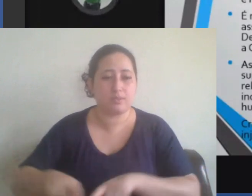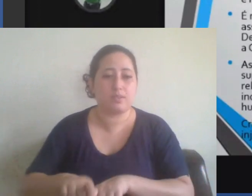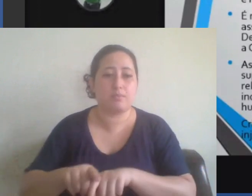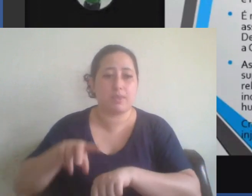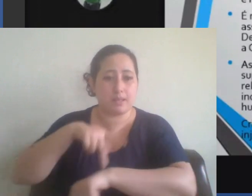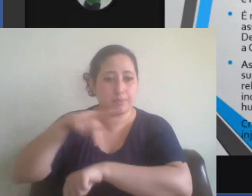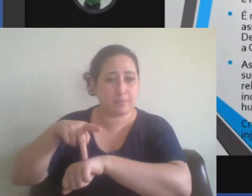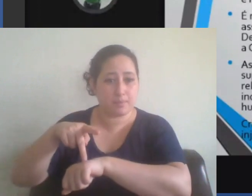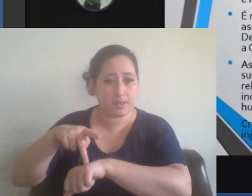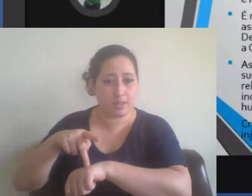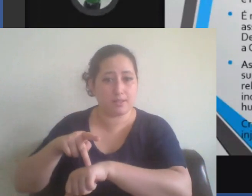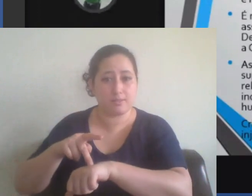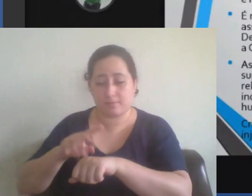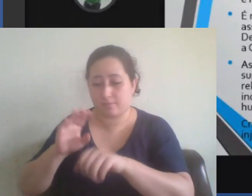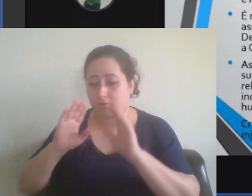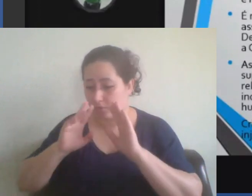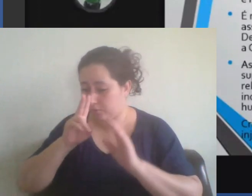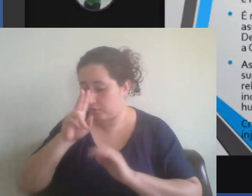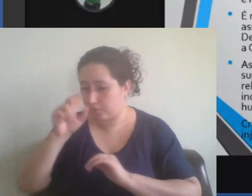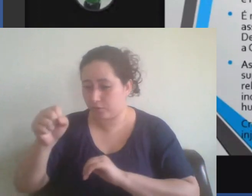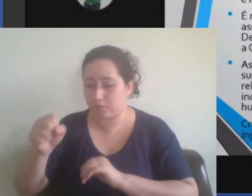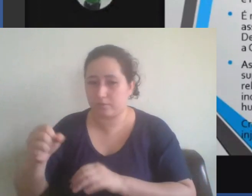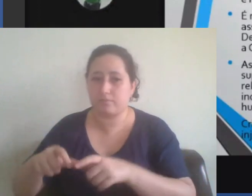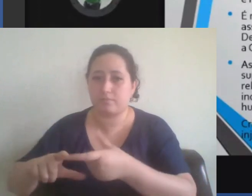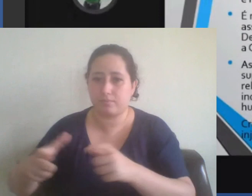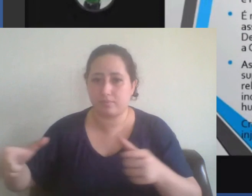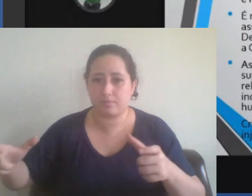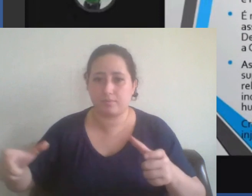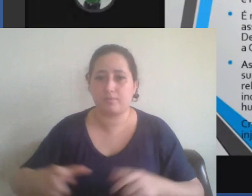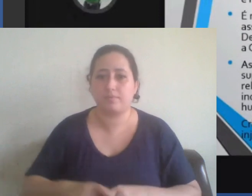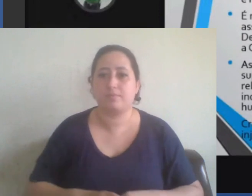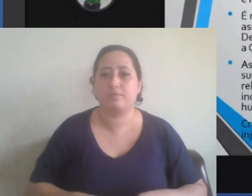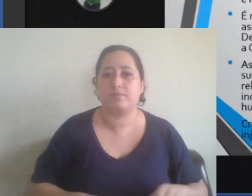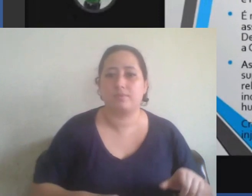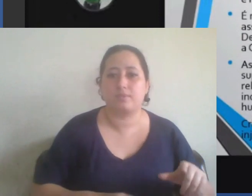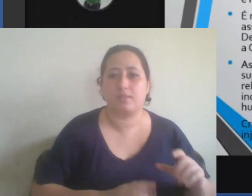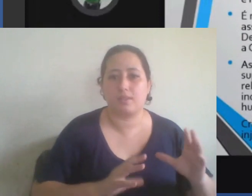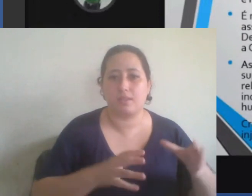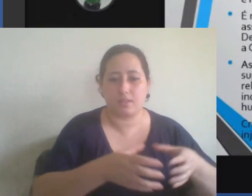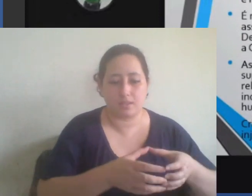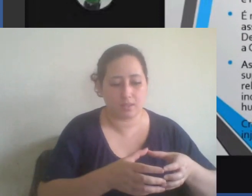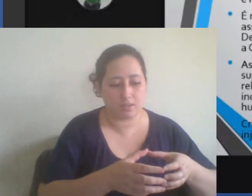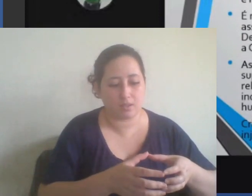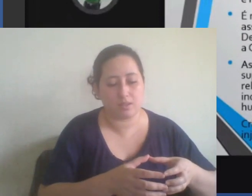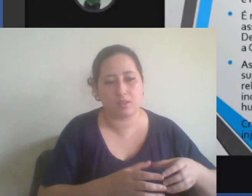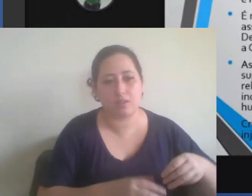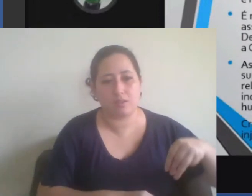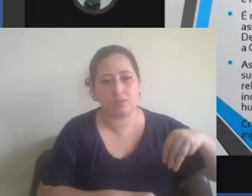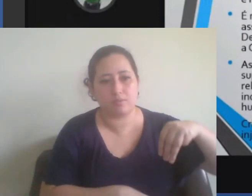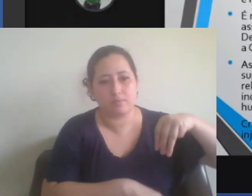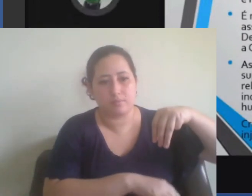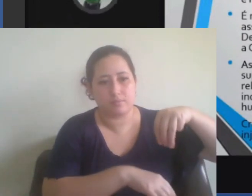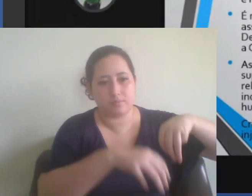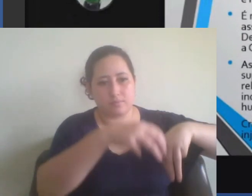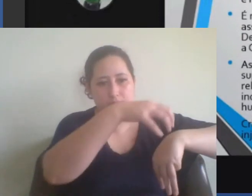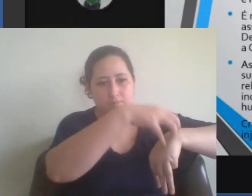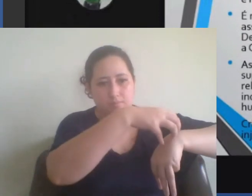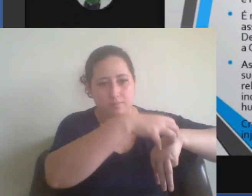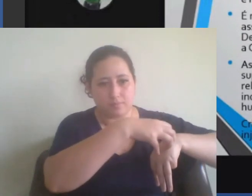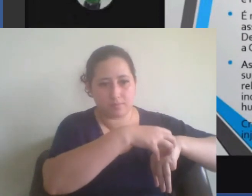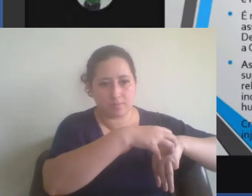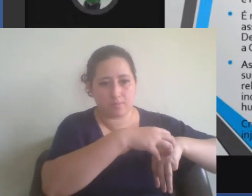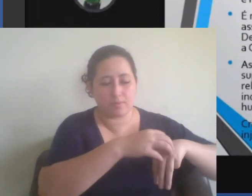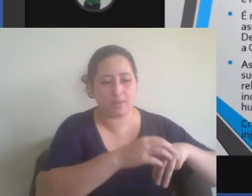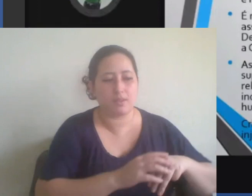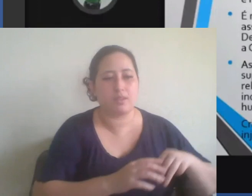encontrou uma forte resistência das monarquias absolutistas europeias.